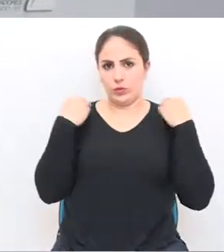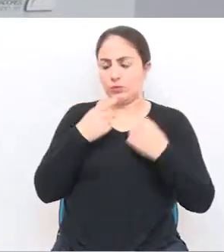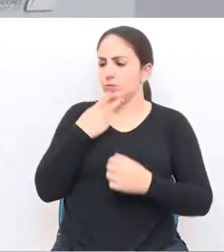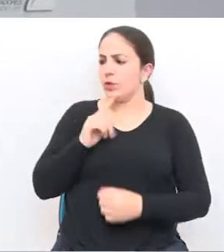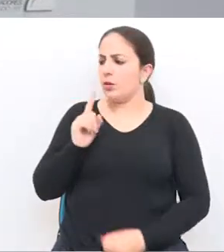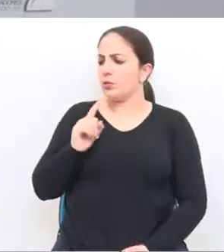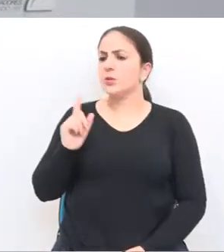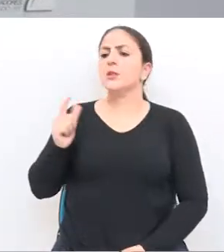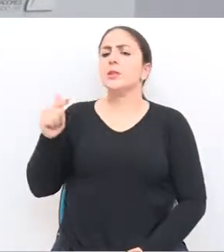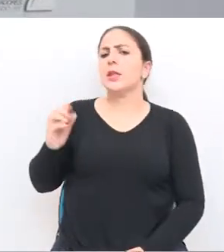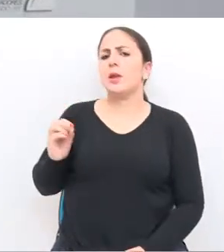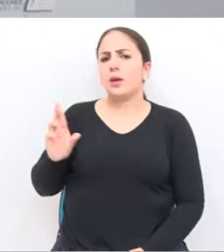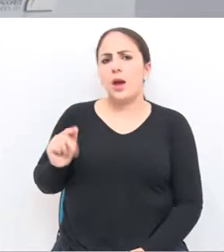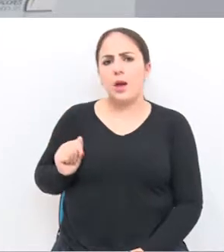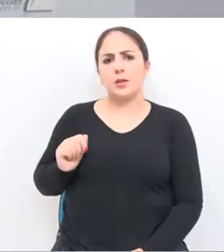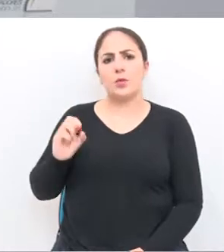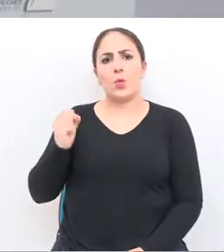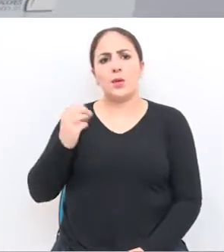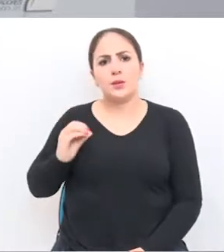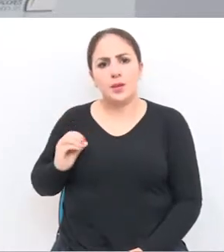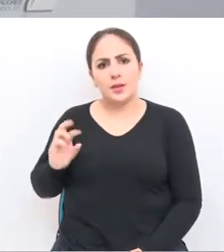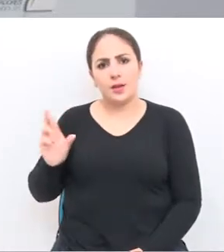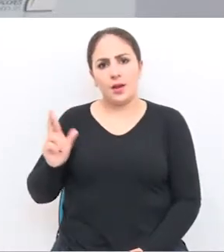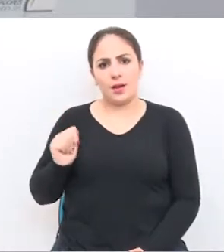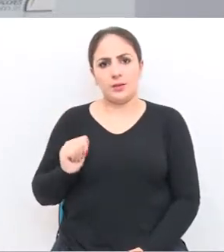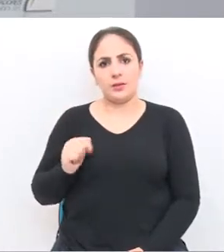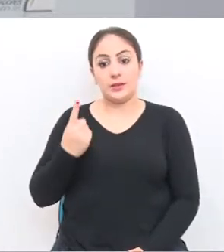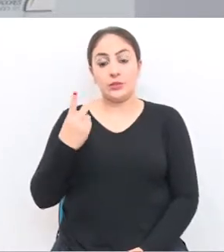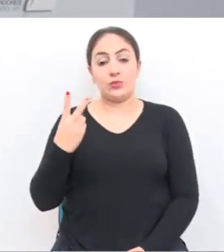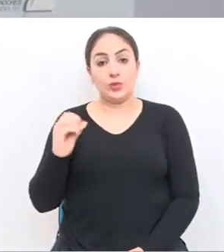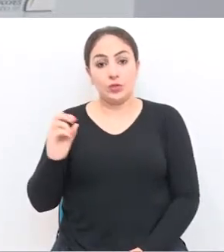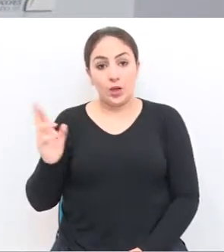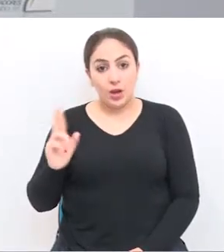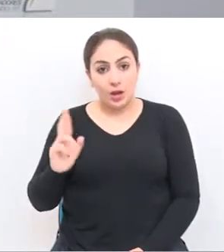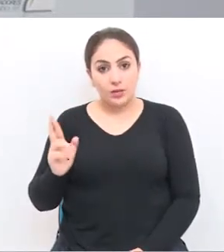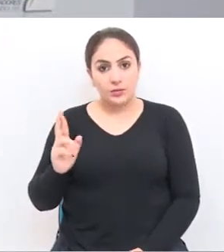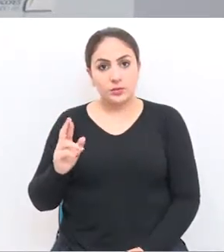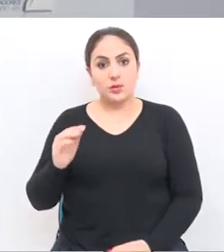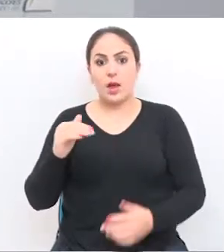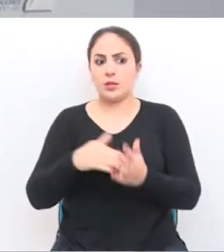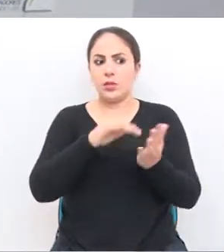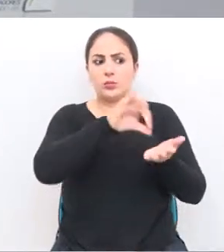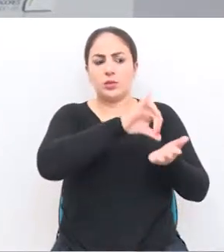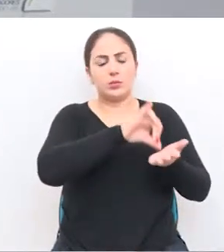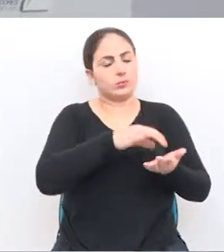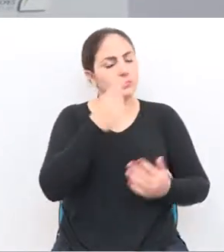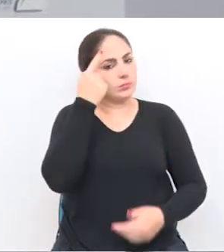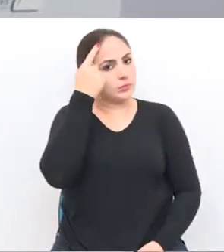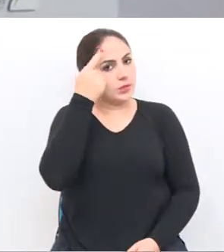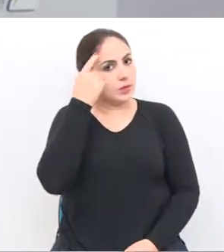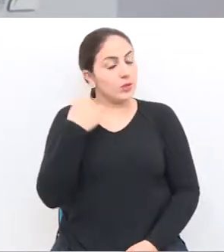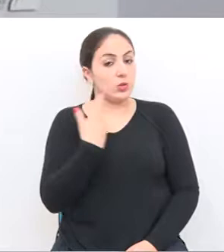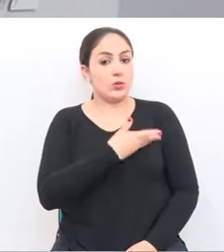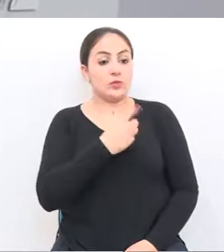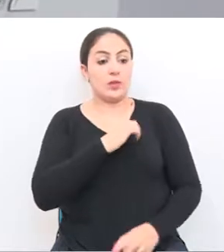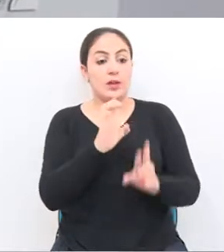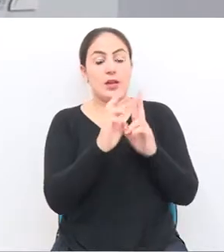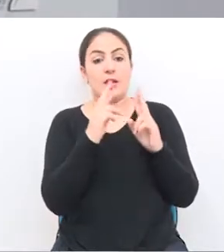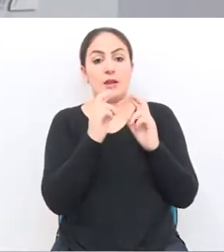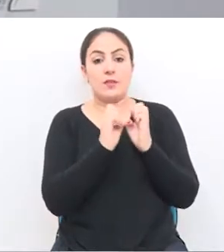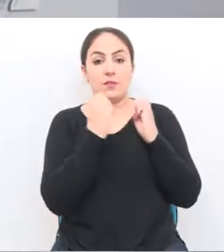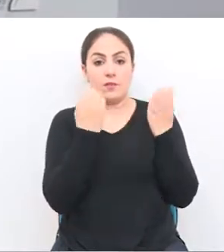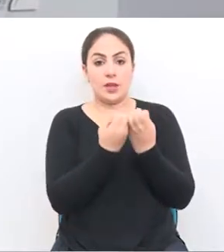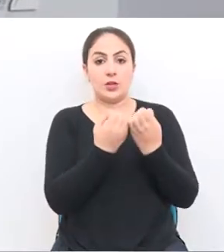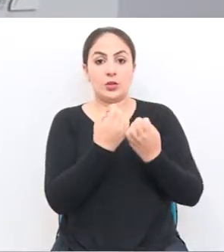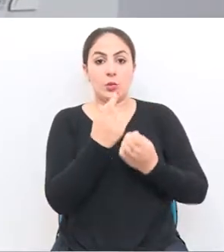uma cara fechada, e acabam cobrando R 70, R$ R 120 do Grã-Palazzo até o centro. Então, a nossa ideia é que quando tiver o evento na